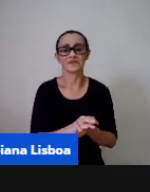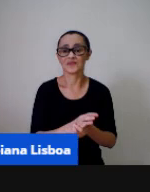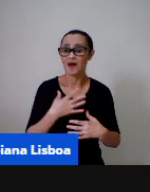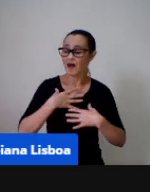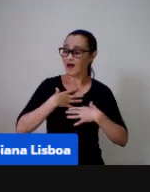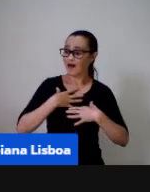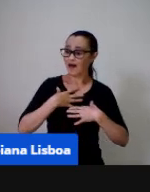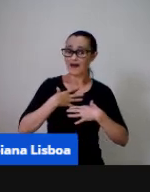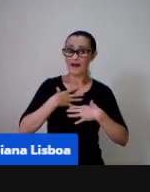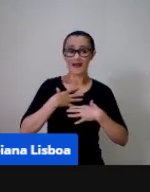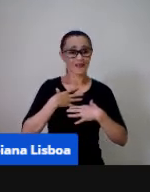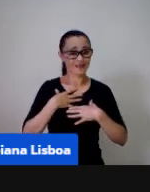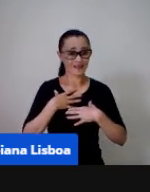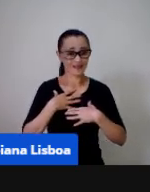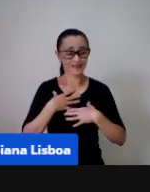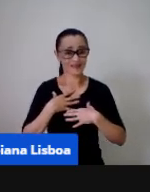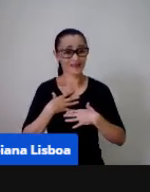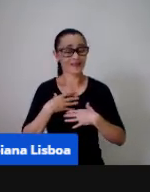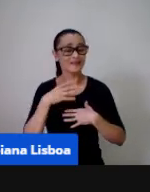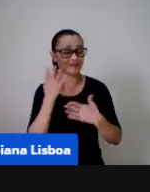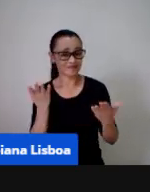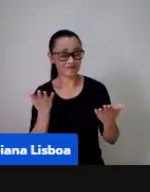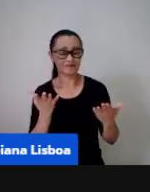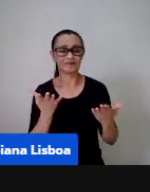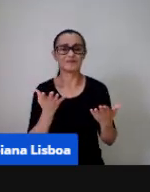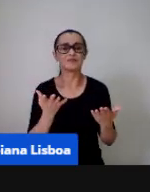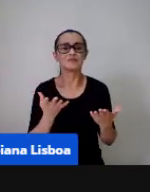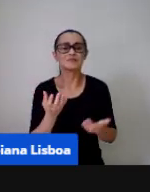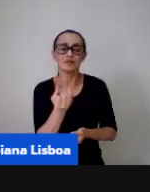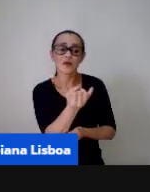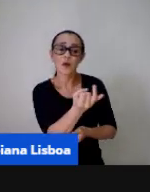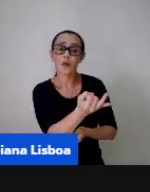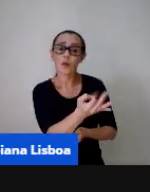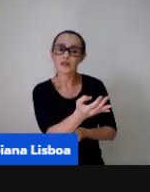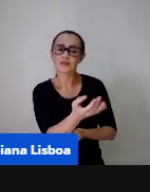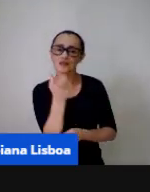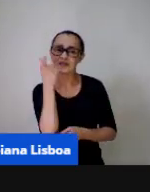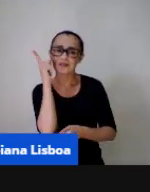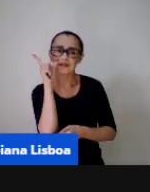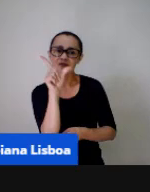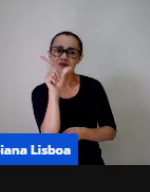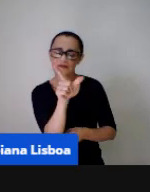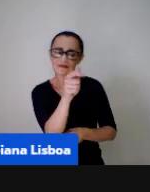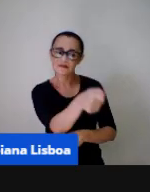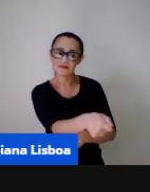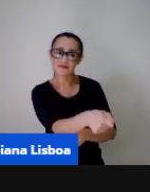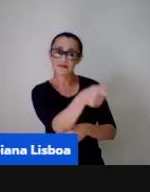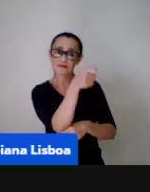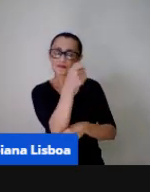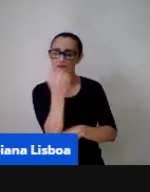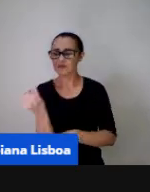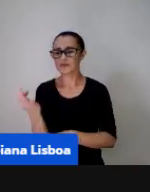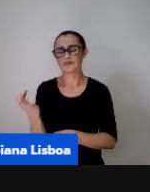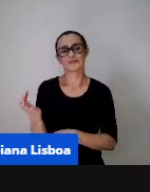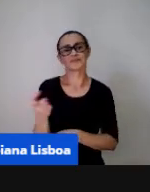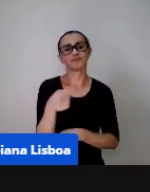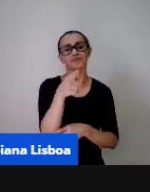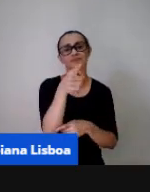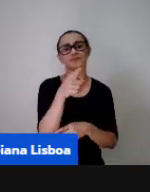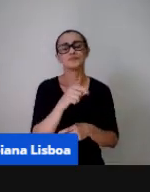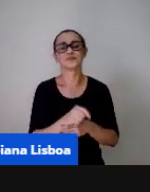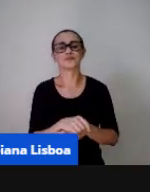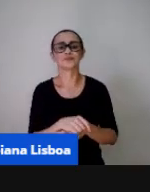número pré-determinado né nós vamos chegar aí a quantas a criança contou ali o exemplo das pintinhas da